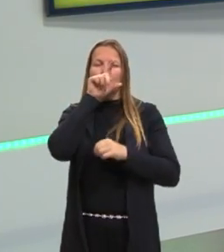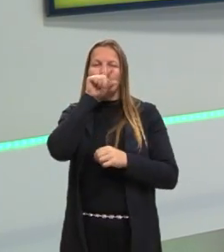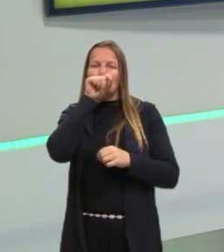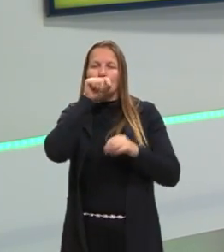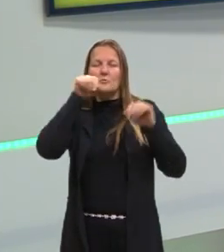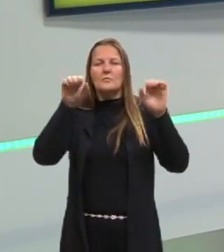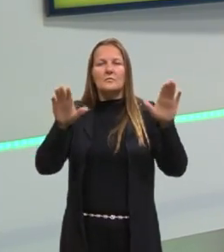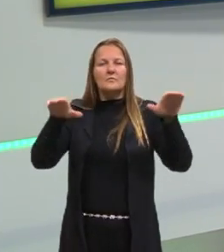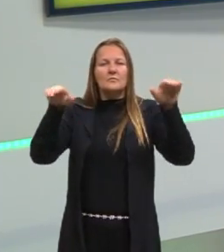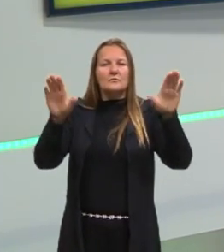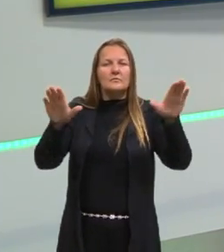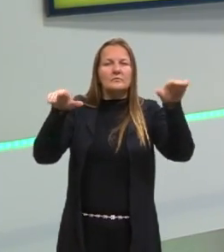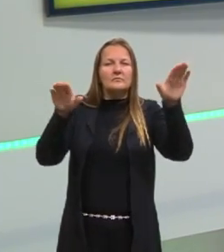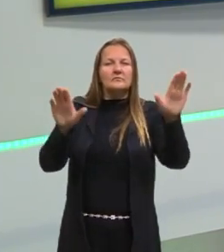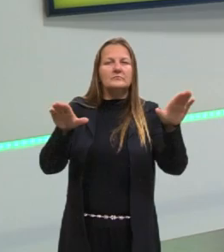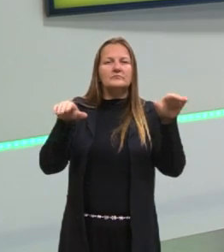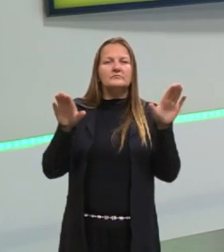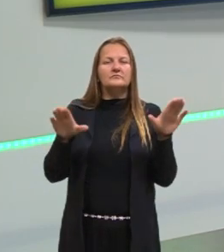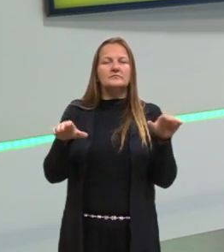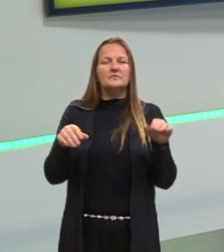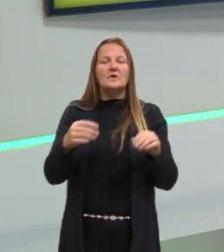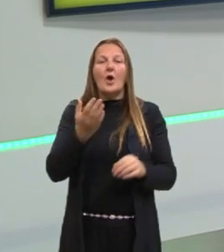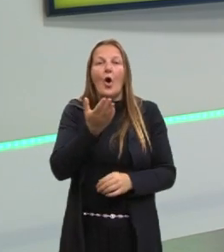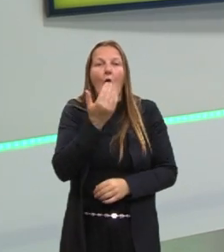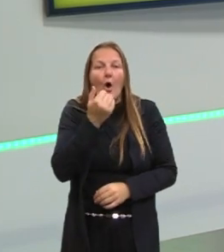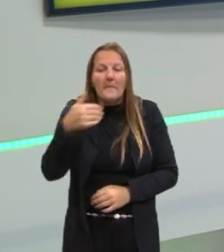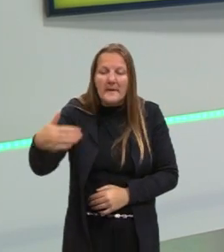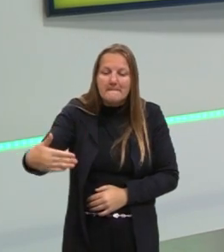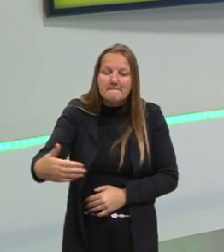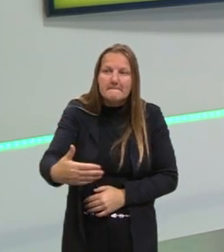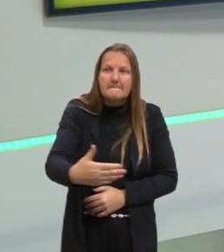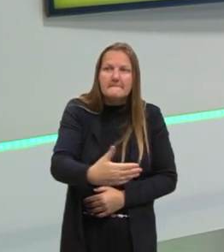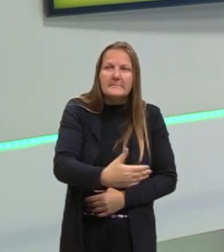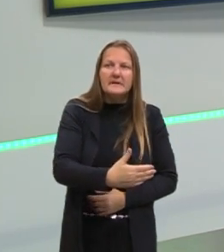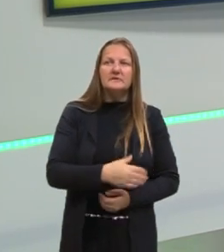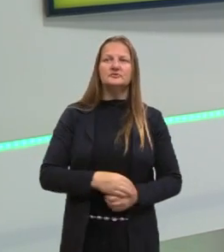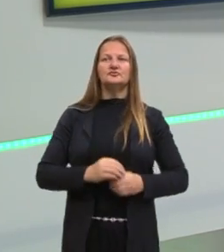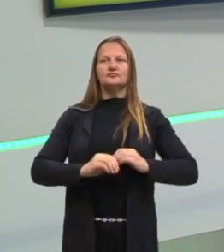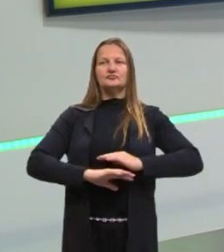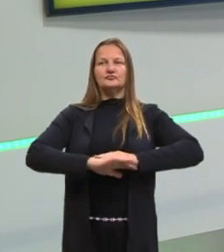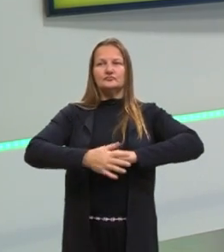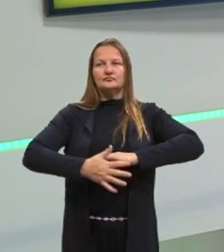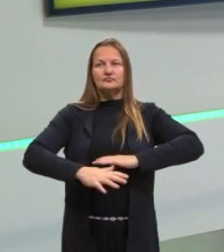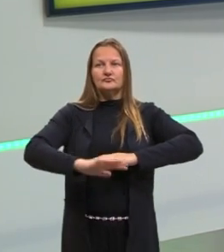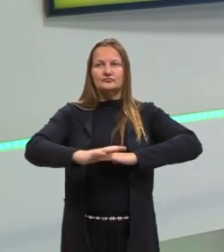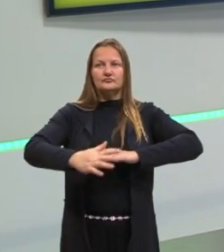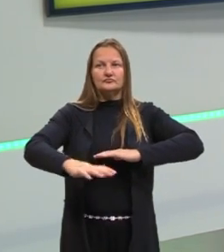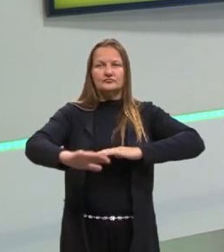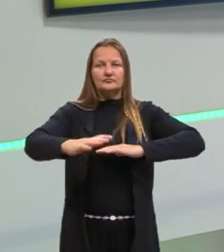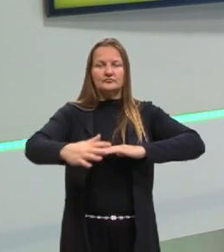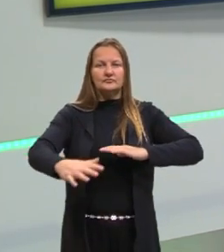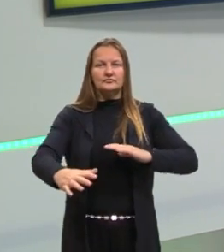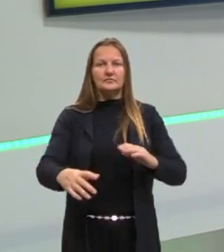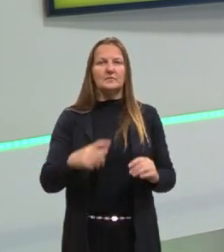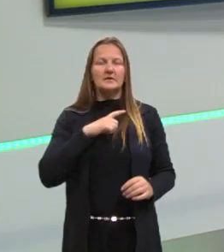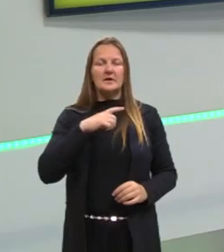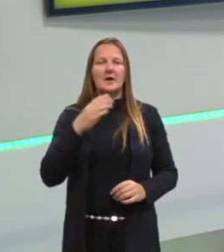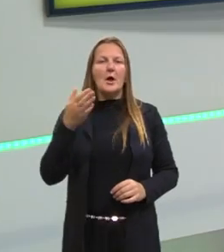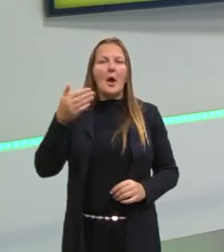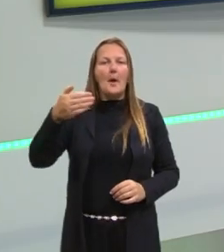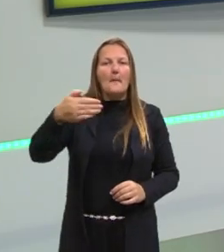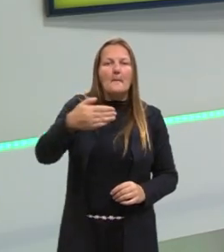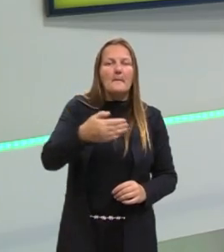que elas vão se alimentar dos peixes. Os peixes, né, por sua vez, eles se alimentam também de peixes menores,